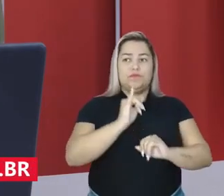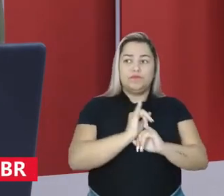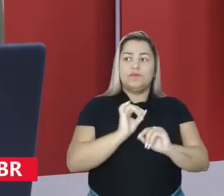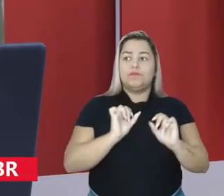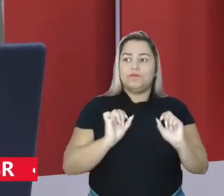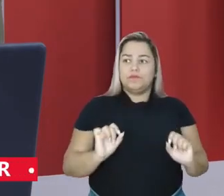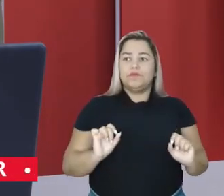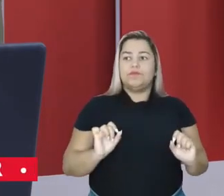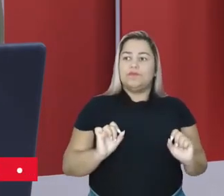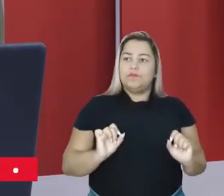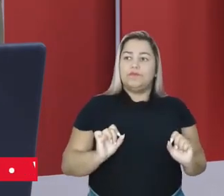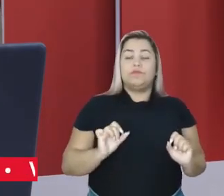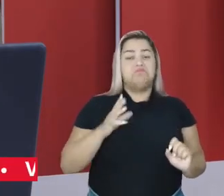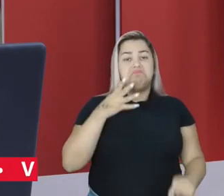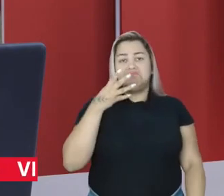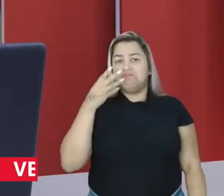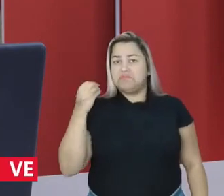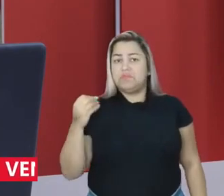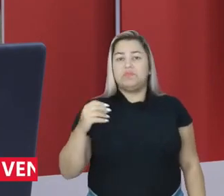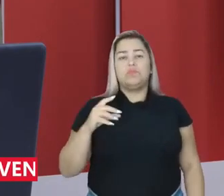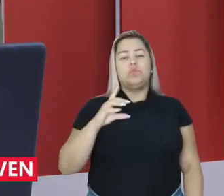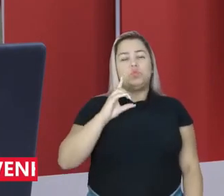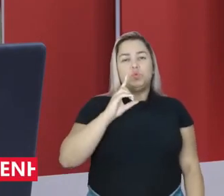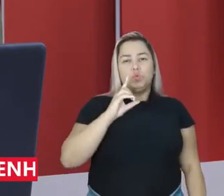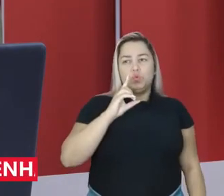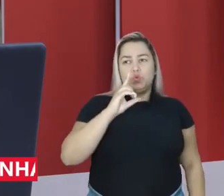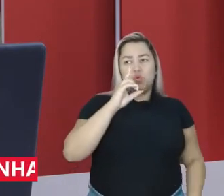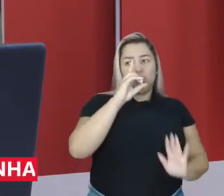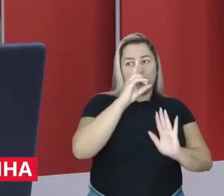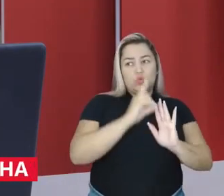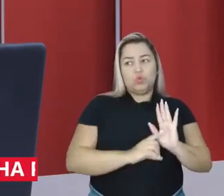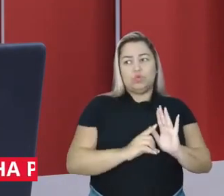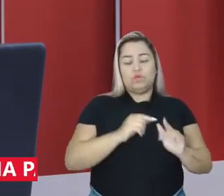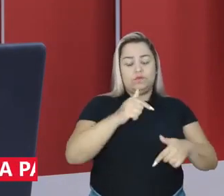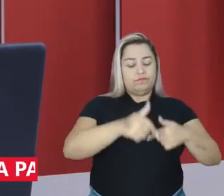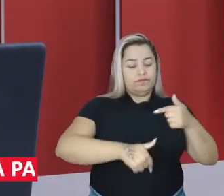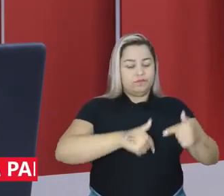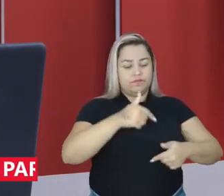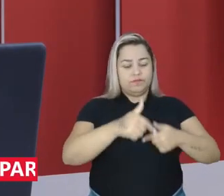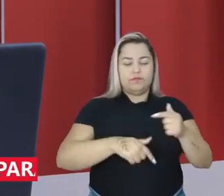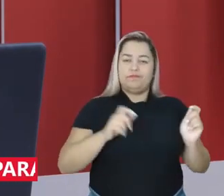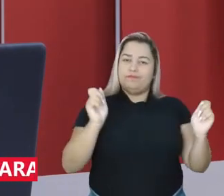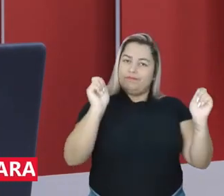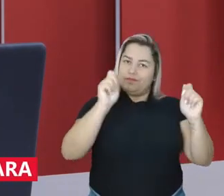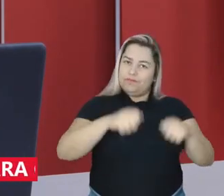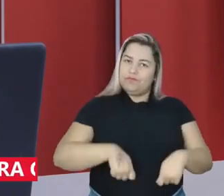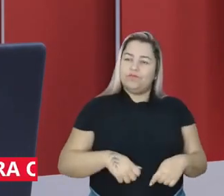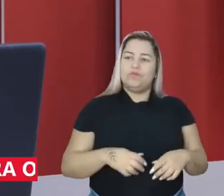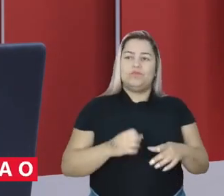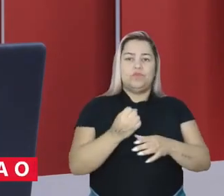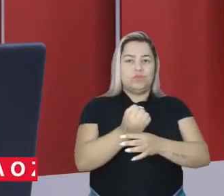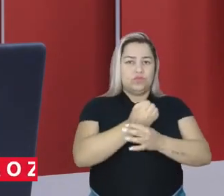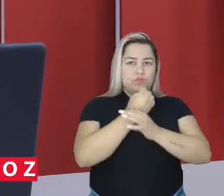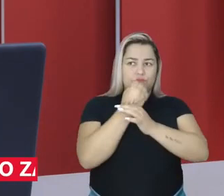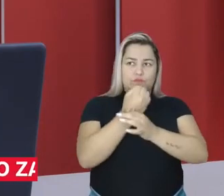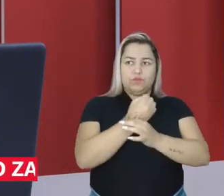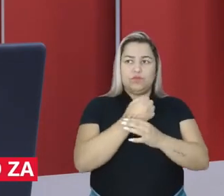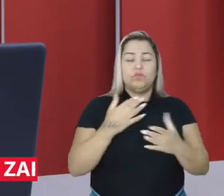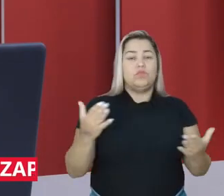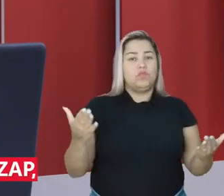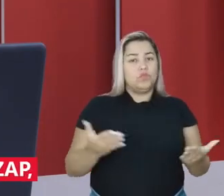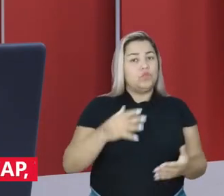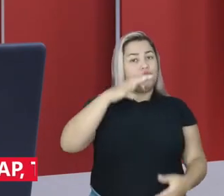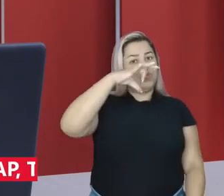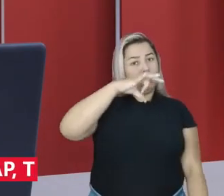mas a gente não pode esquecer dos direitos dos trabalhadores que precisam ser assegurados. E hoje, às